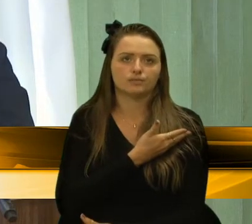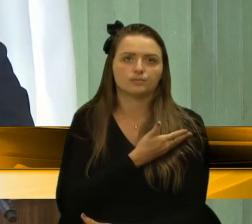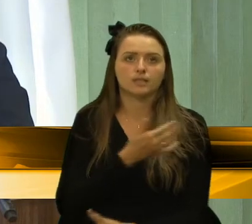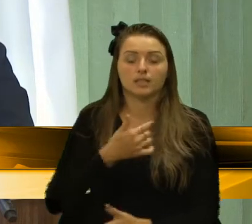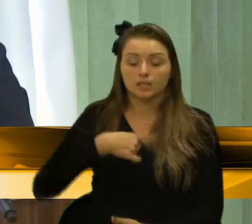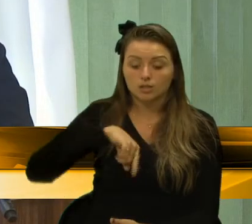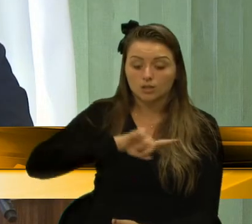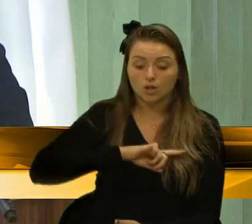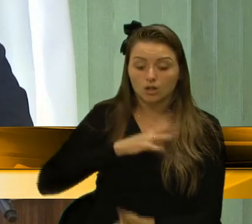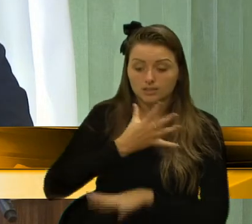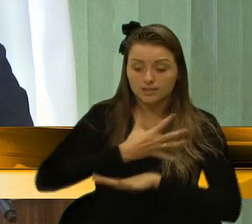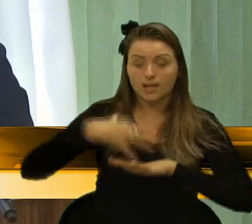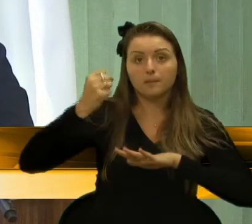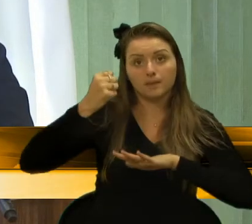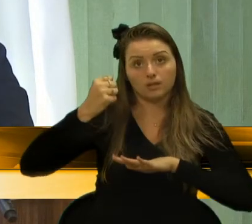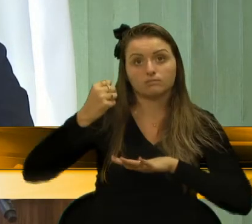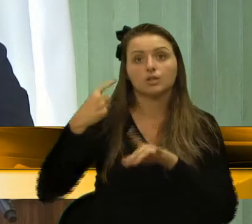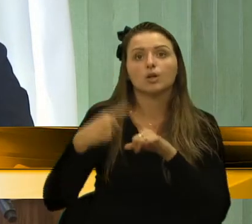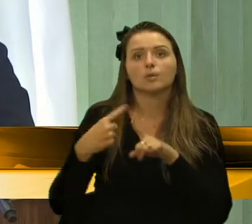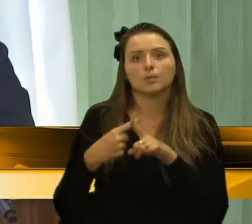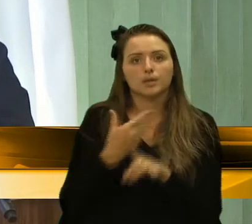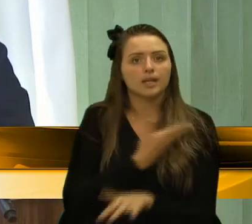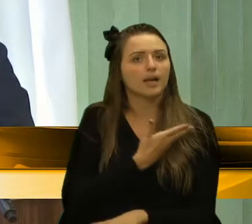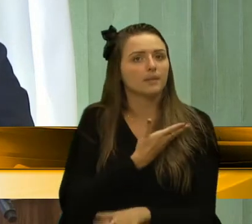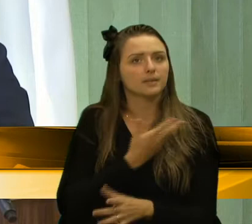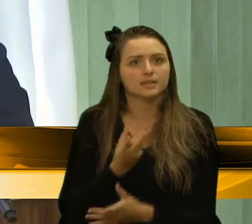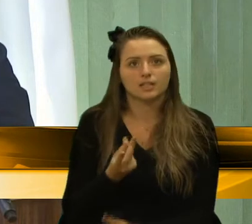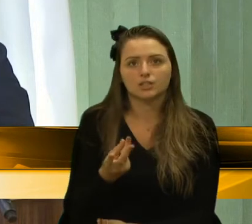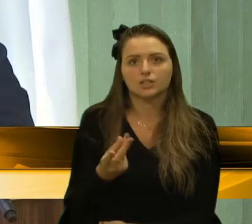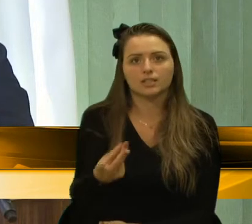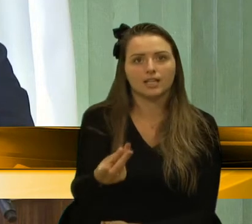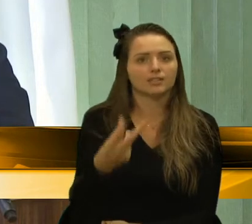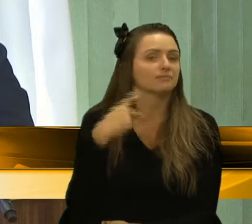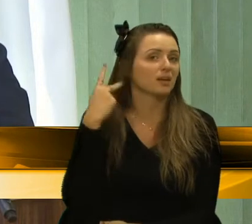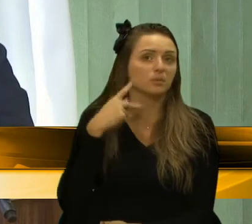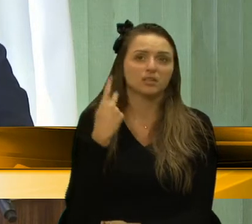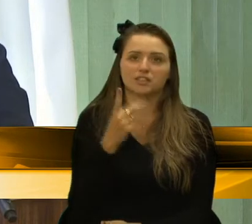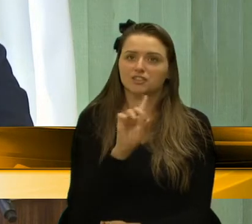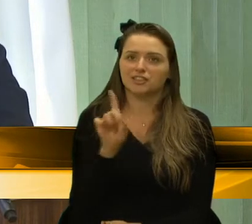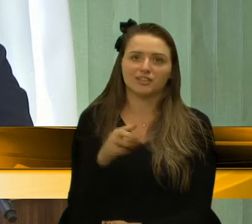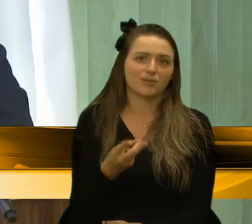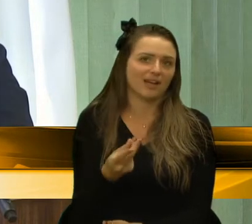Saímos vitoriosos, pois a nossa amizade será eterna, já a política não é eterna.